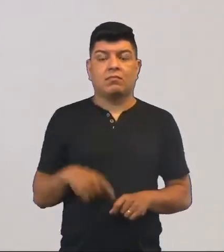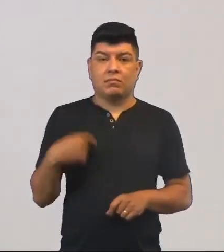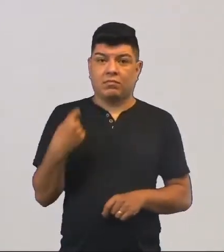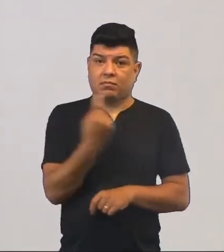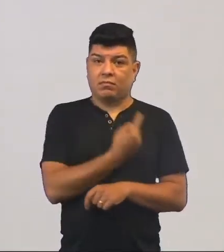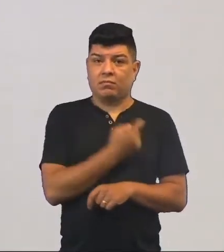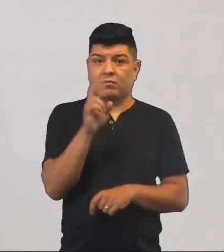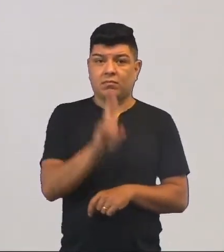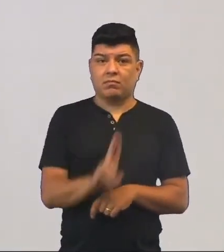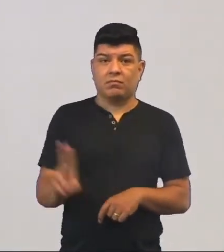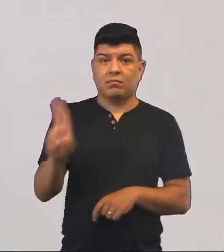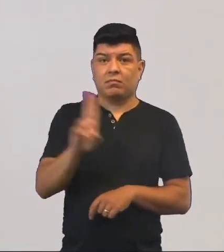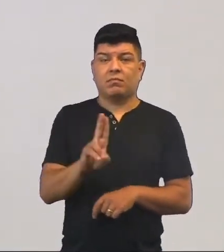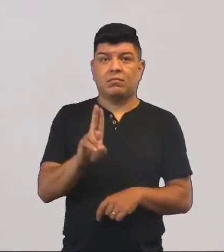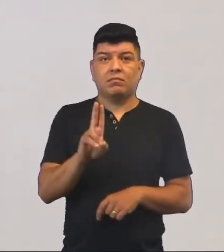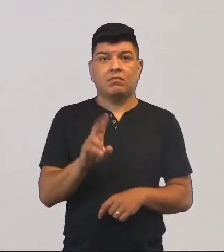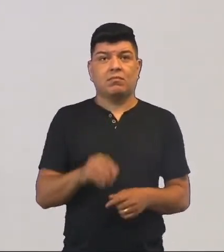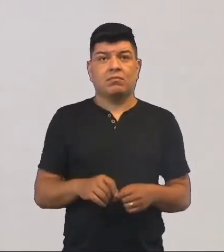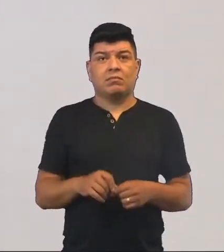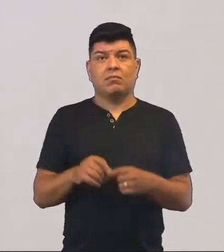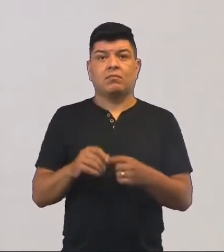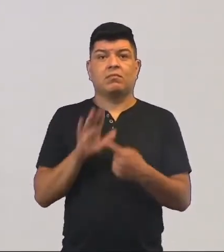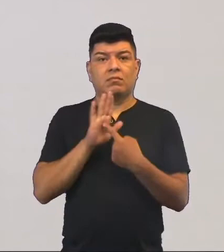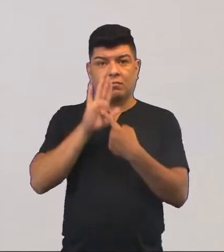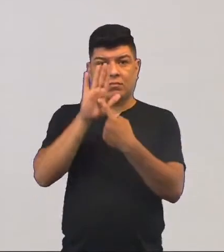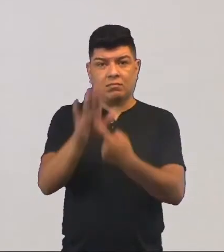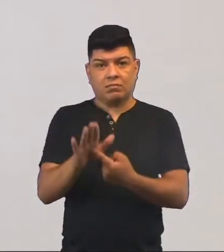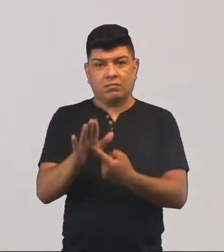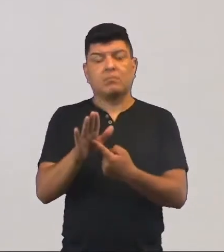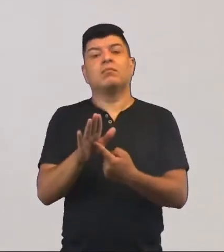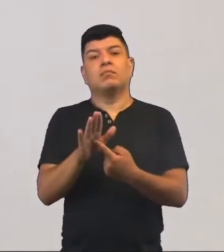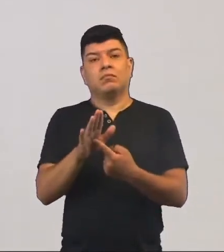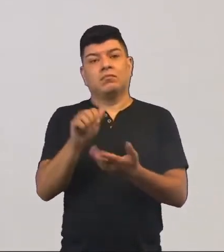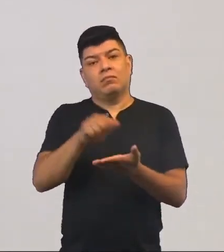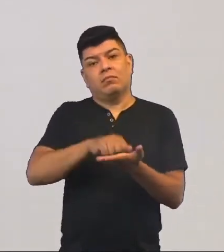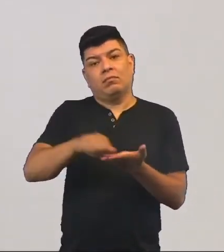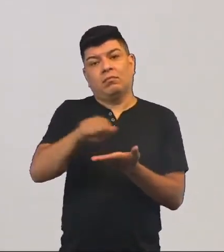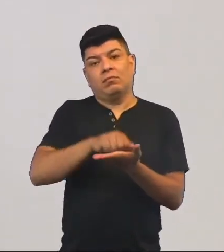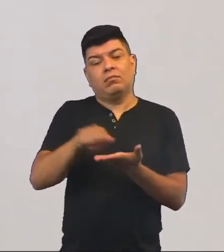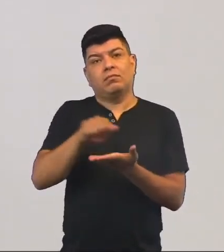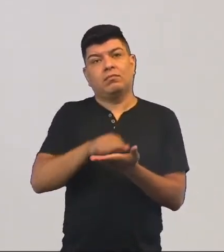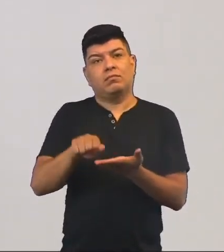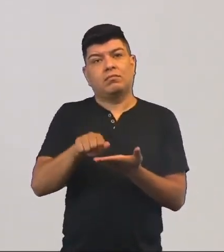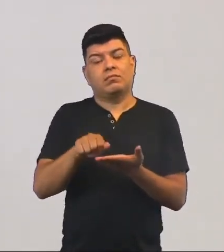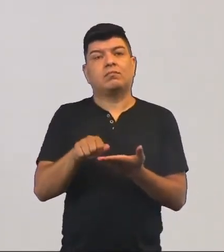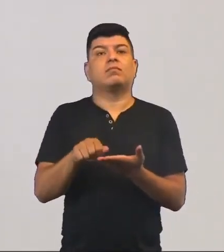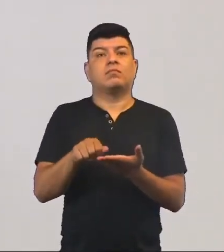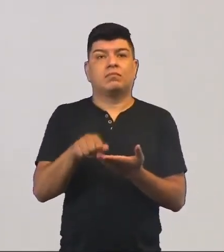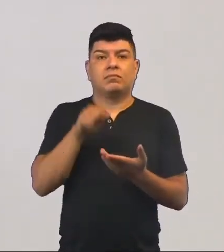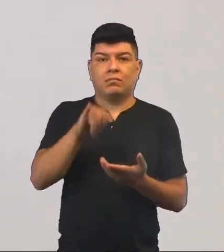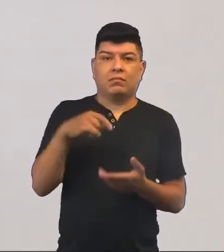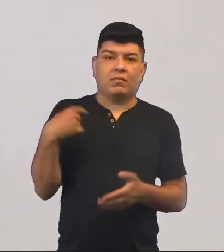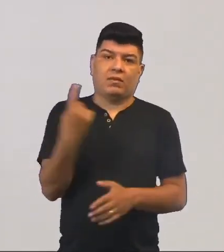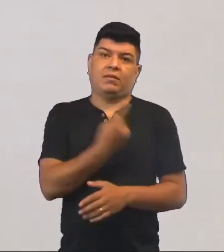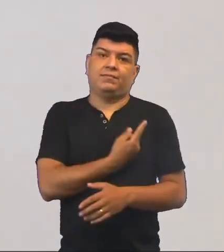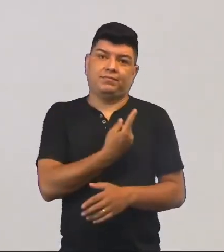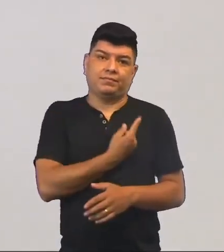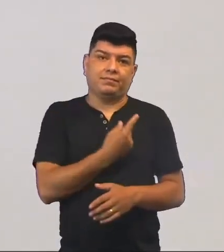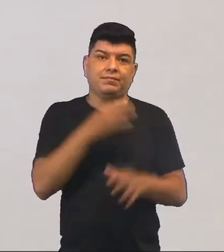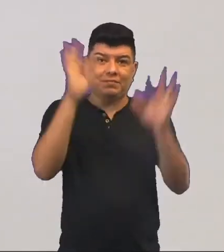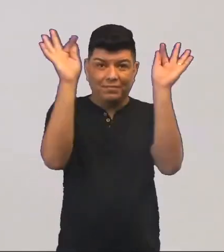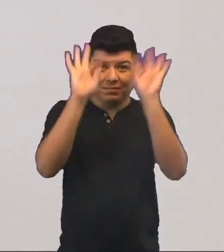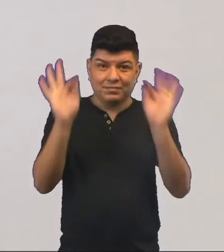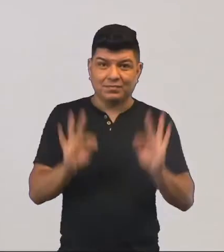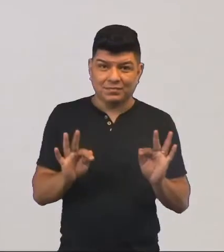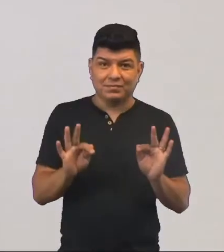nós utilizamos para demonstrar através da escrita. Ou seja, se nós estamos muito